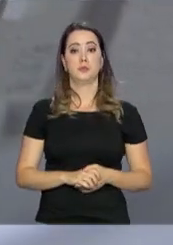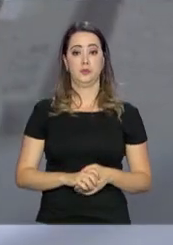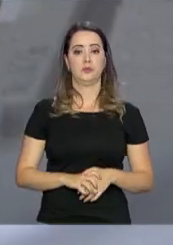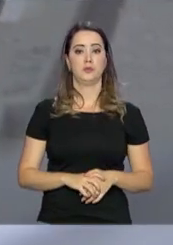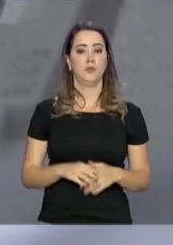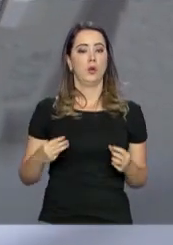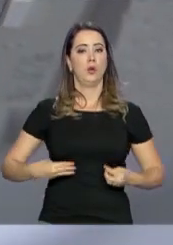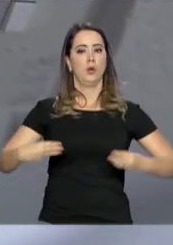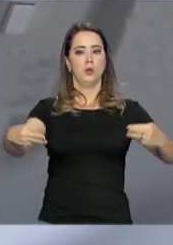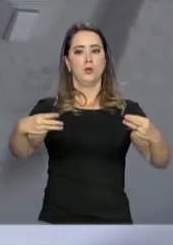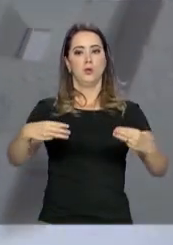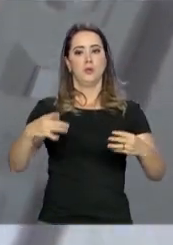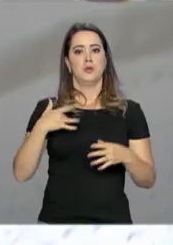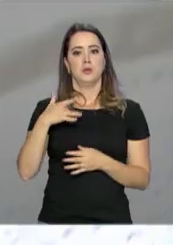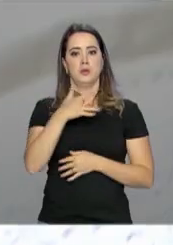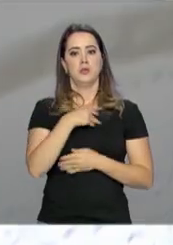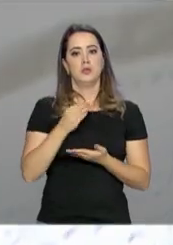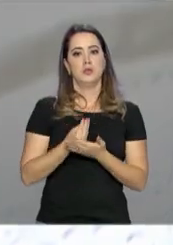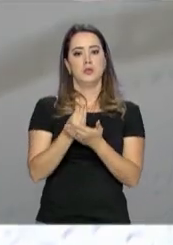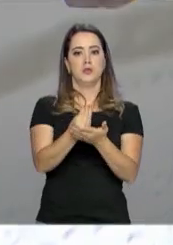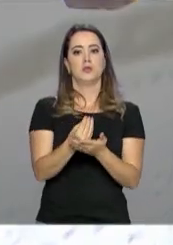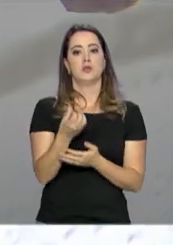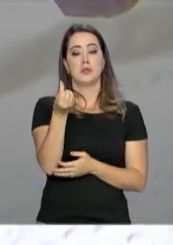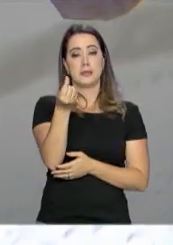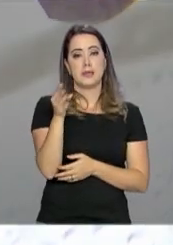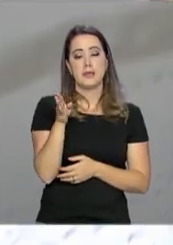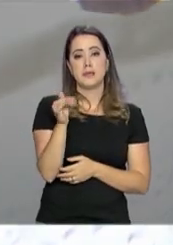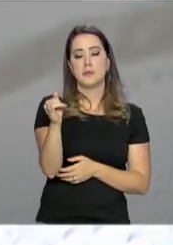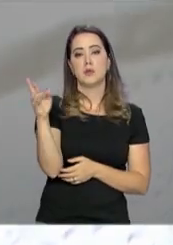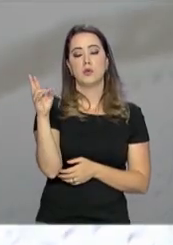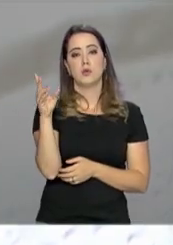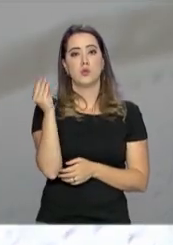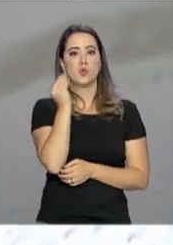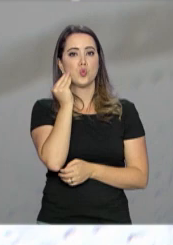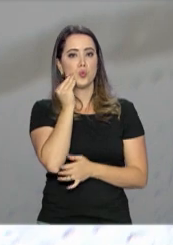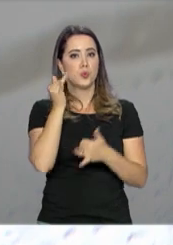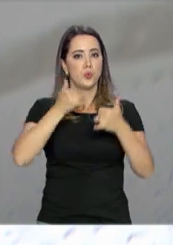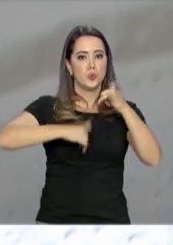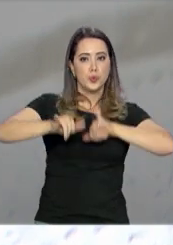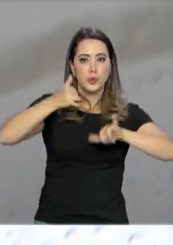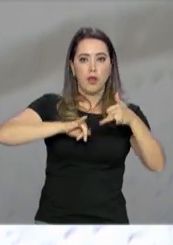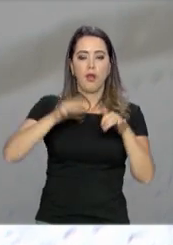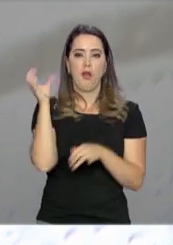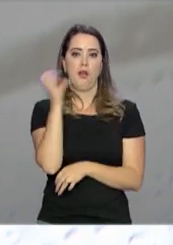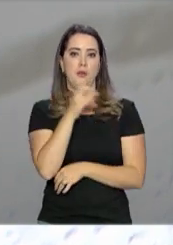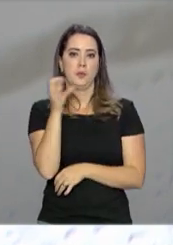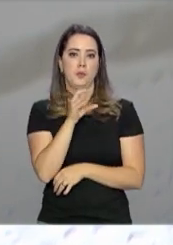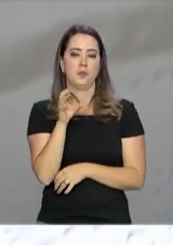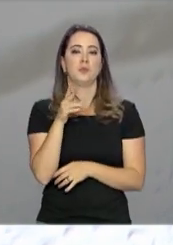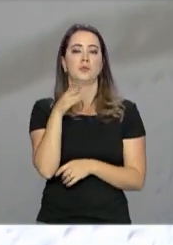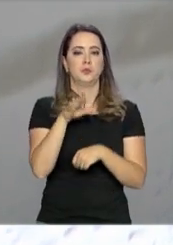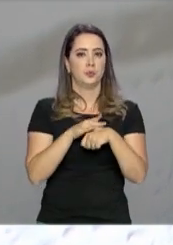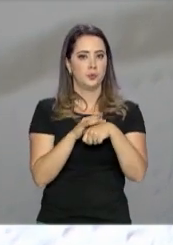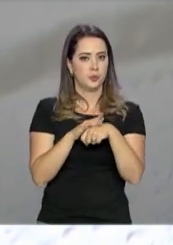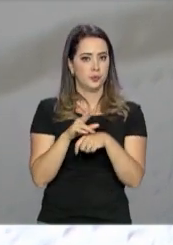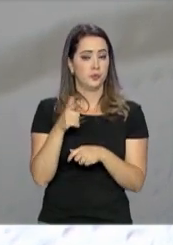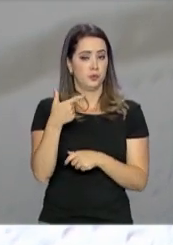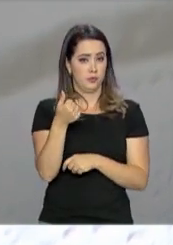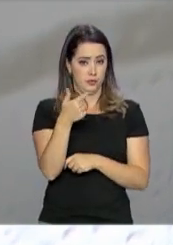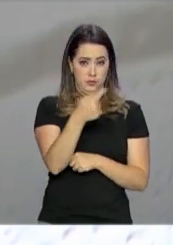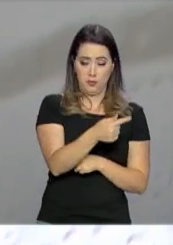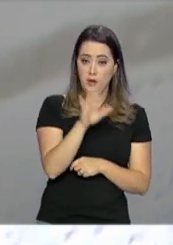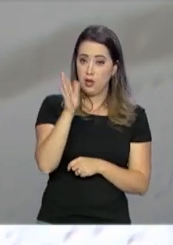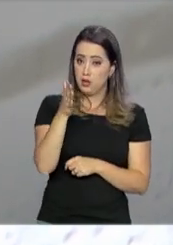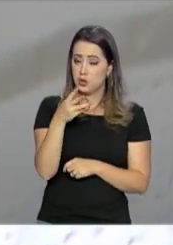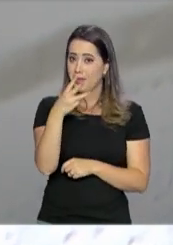Saúde distribuiu 6 bilhões de testes rápidos para a hepatite C em todo o país em 2017. E serão 30